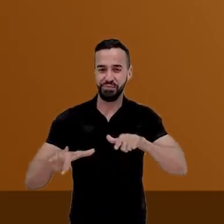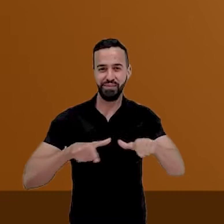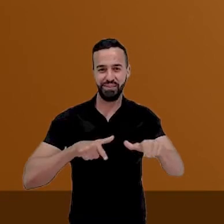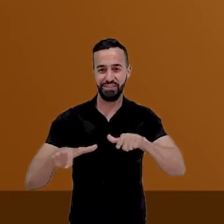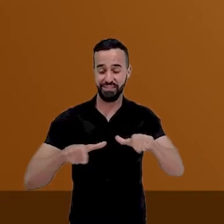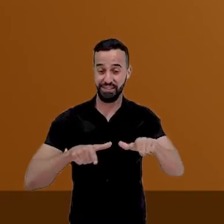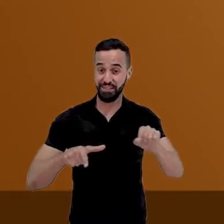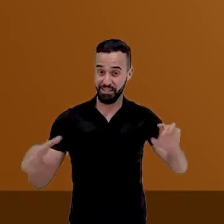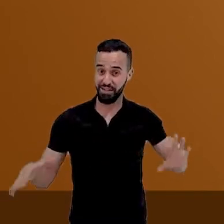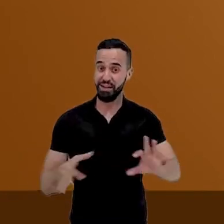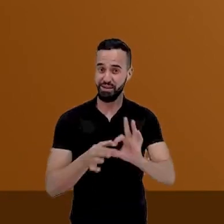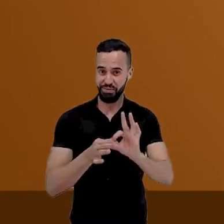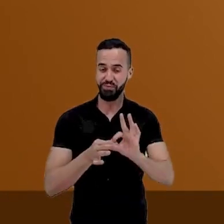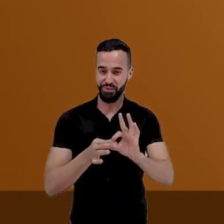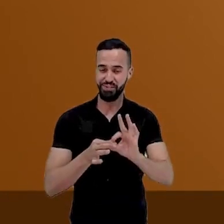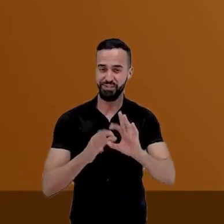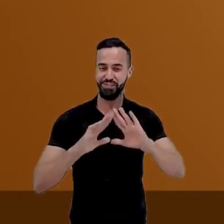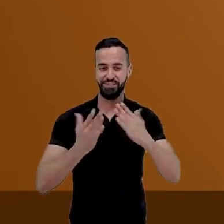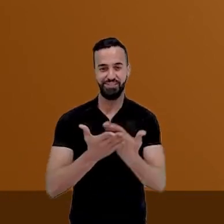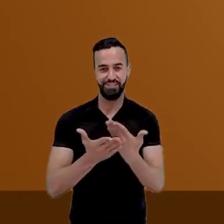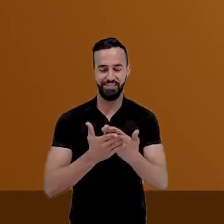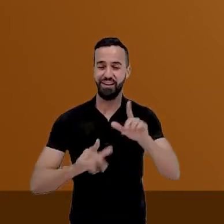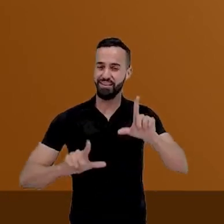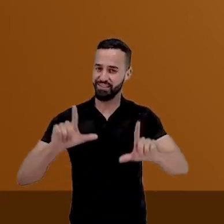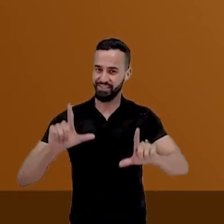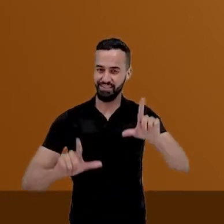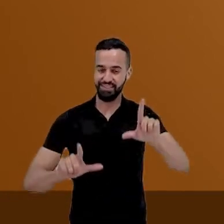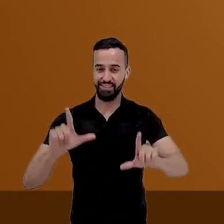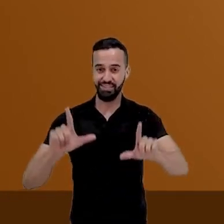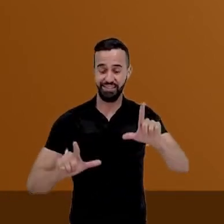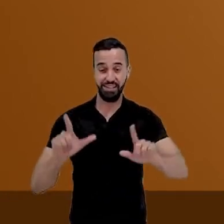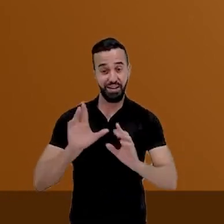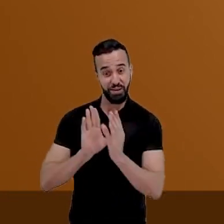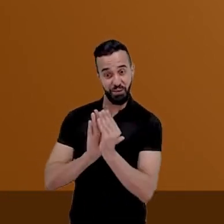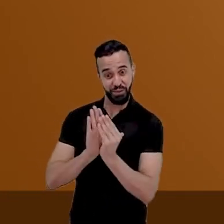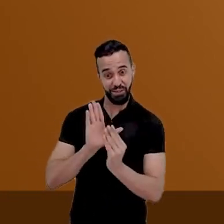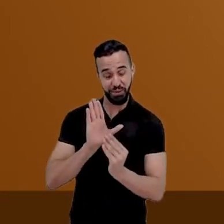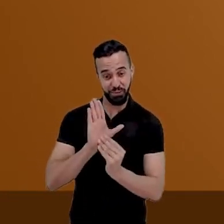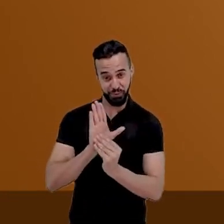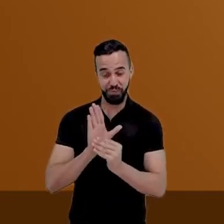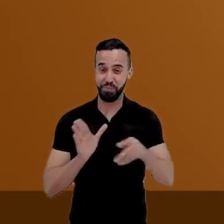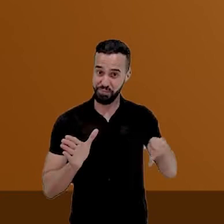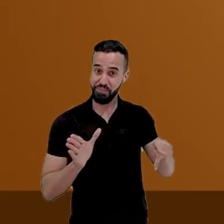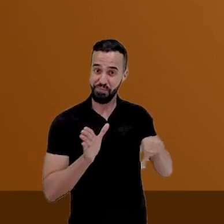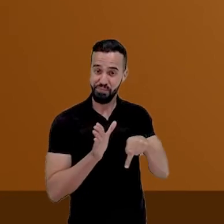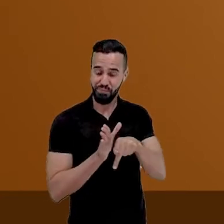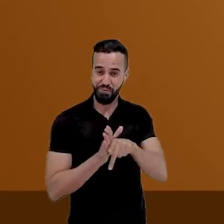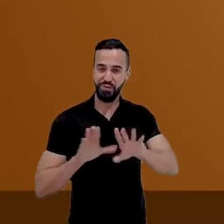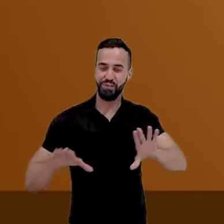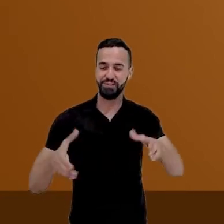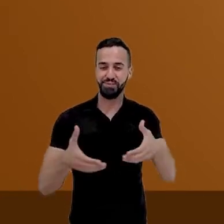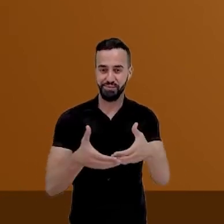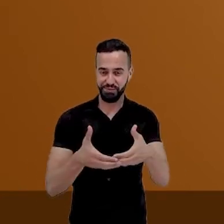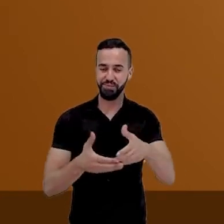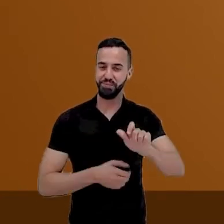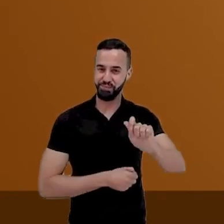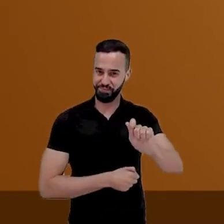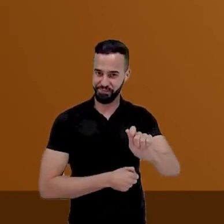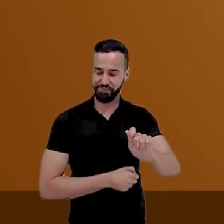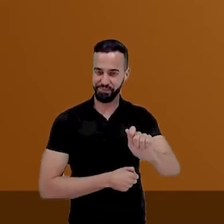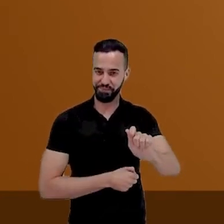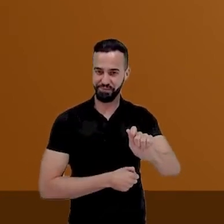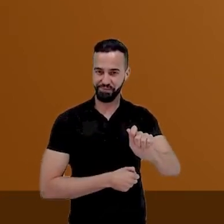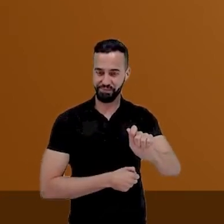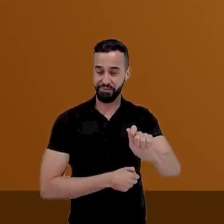aqui no programa Conexão Escola TV conteúdos direcionados para as turminhas do agrupamento